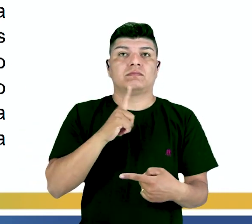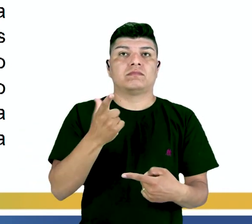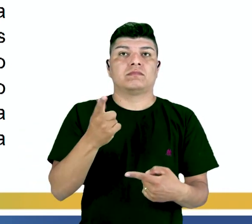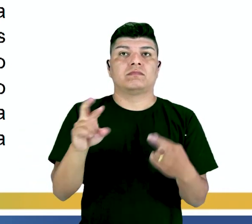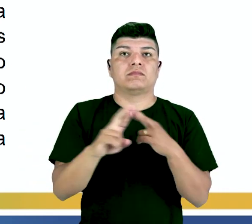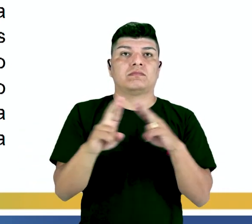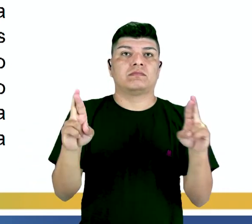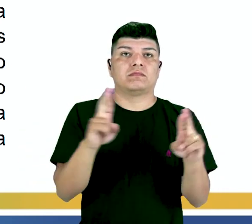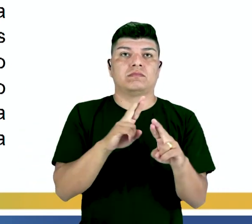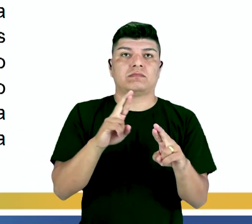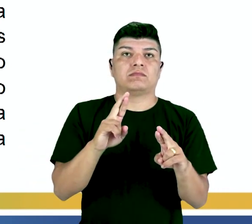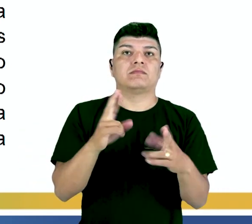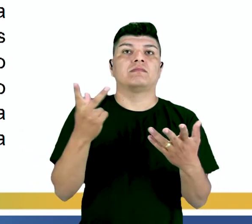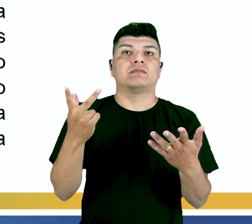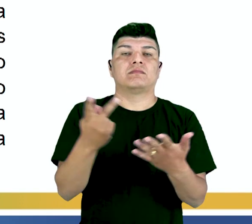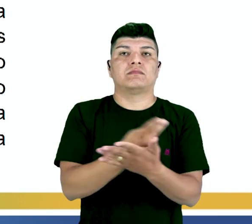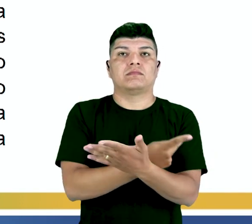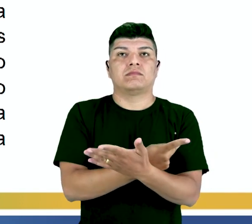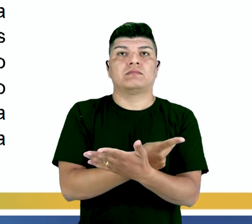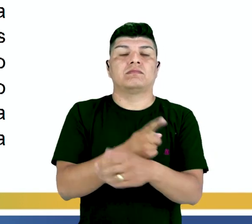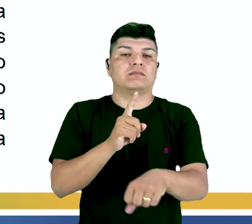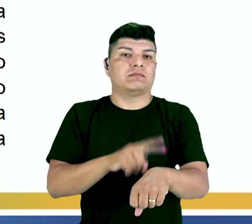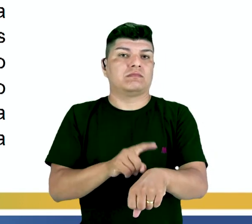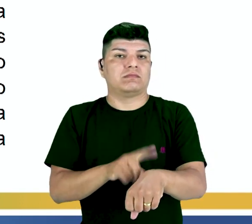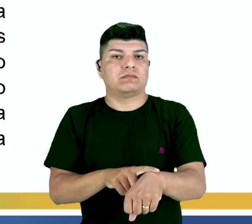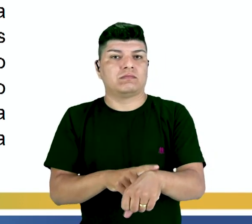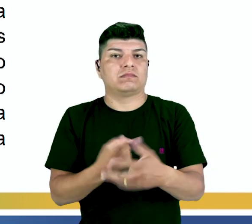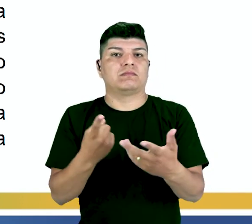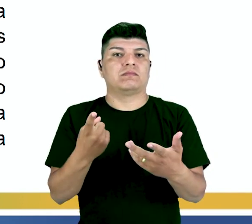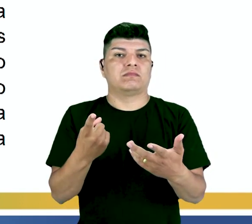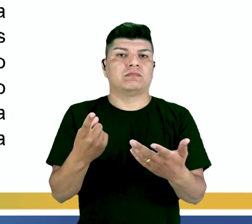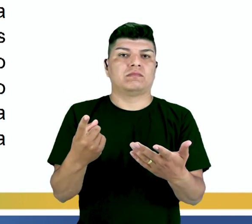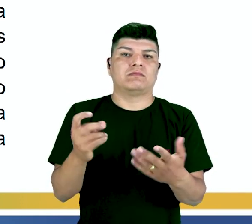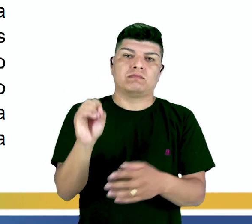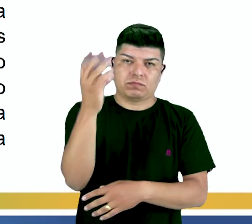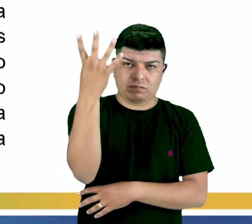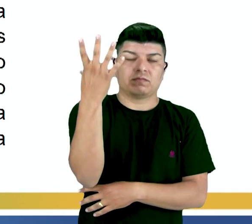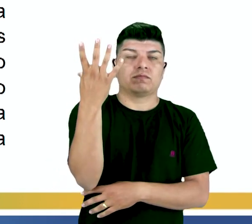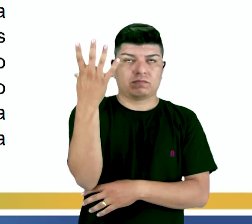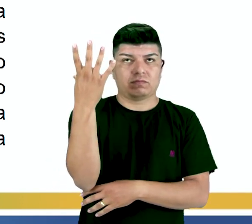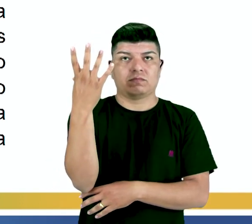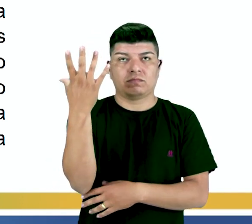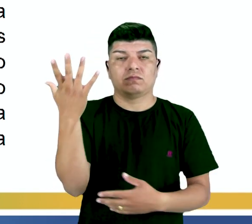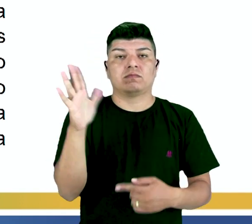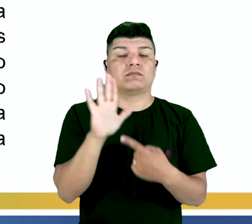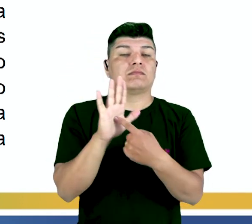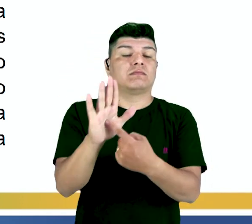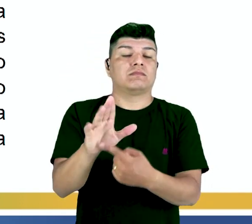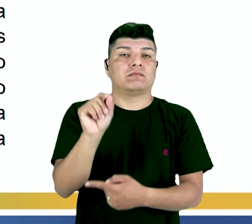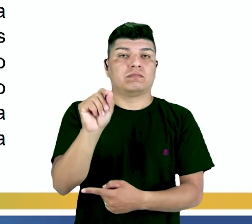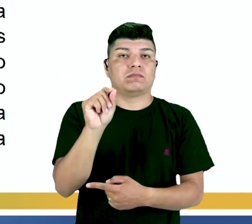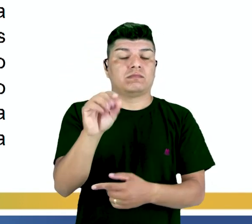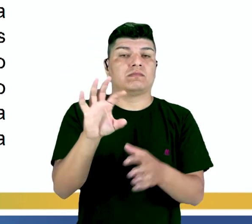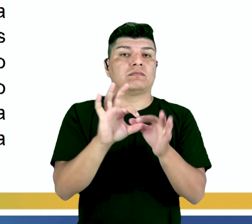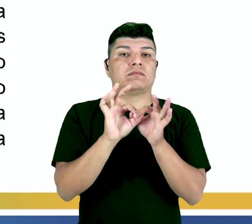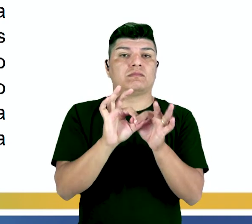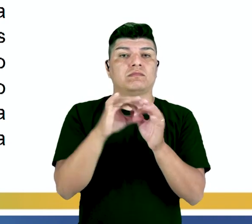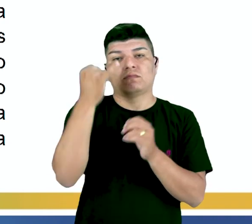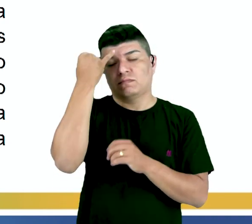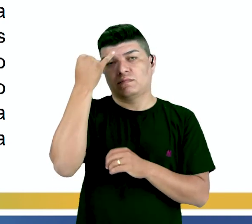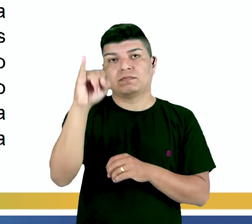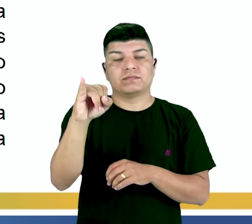relação de situação, de tempo, de determinados acontecimentos. Estabelecendo o quê? A ligação de